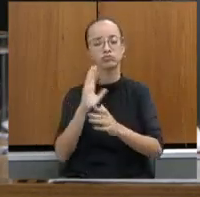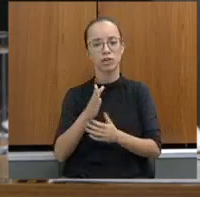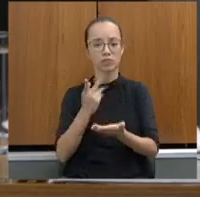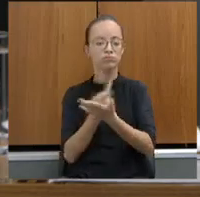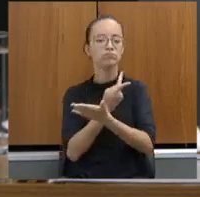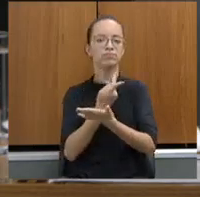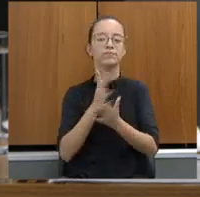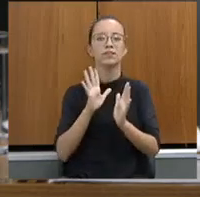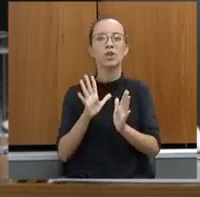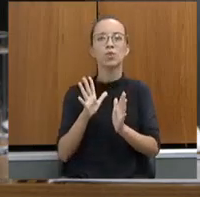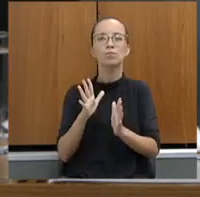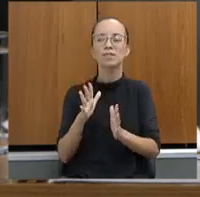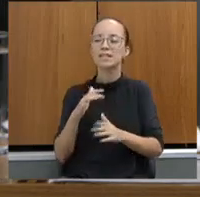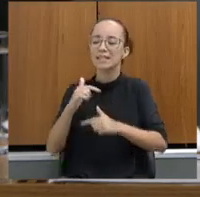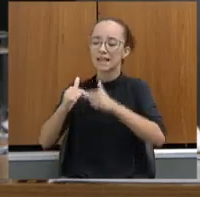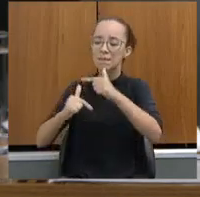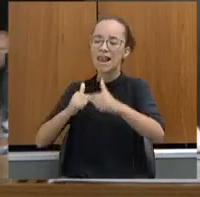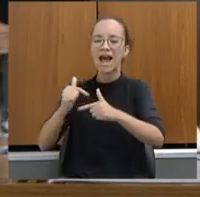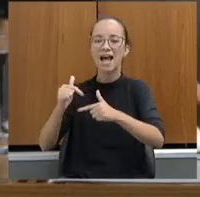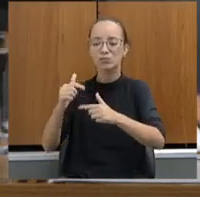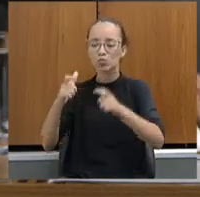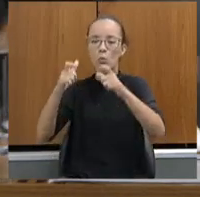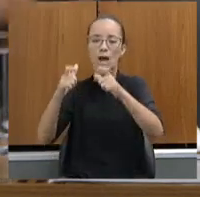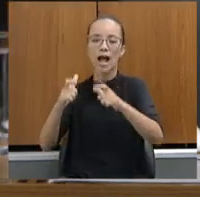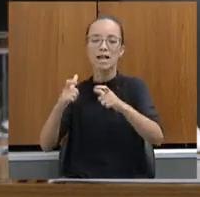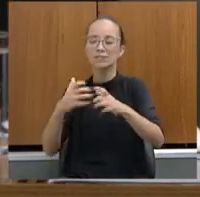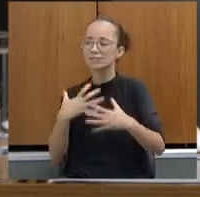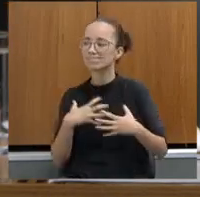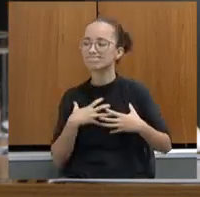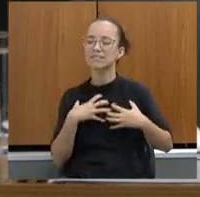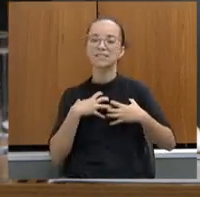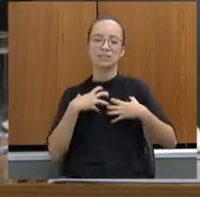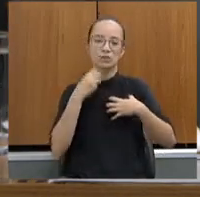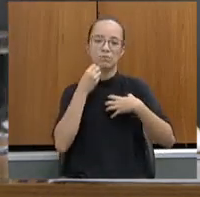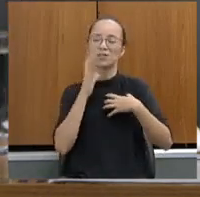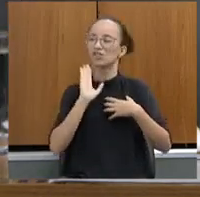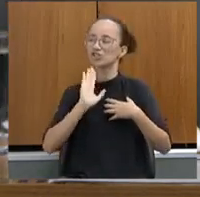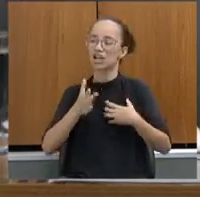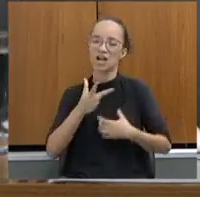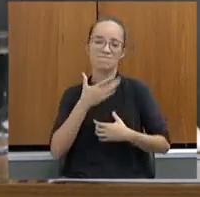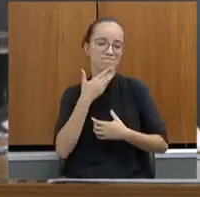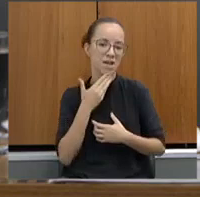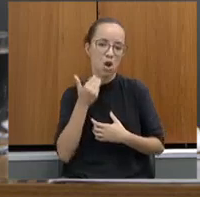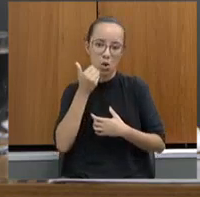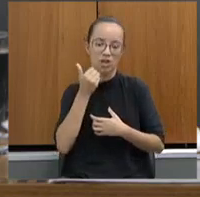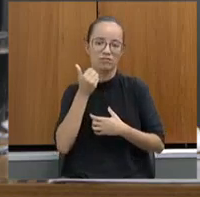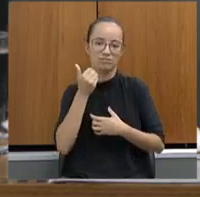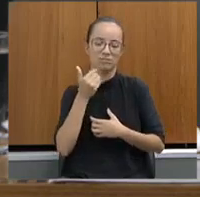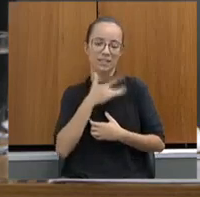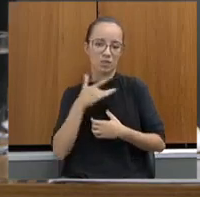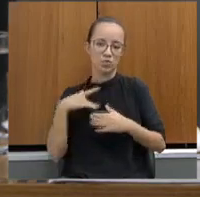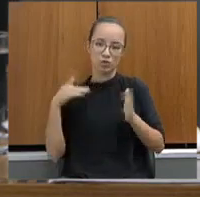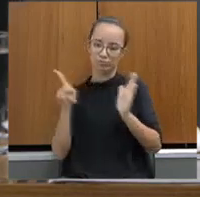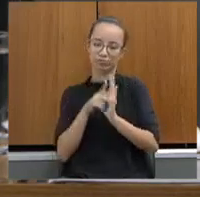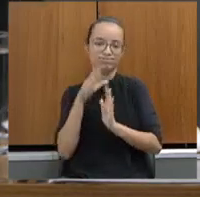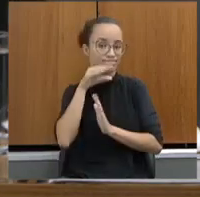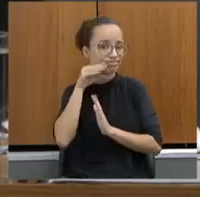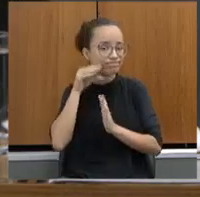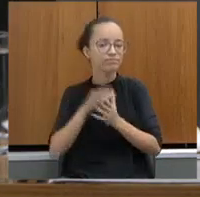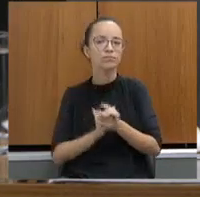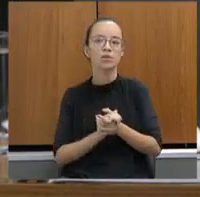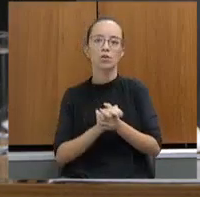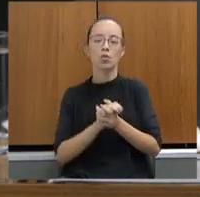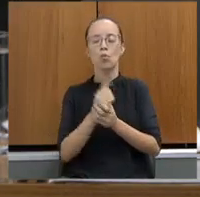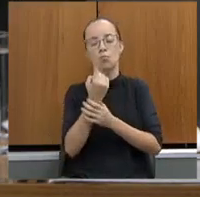um ambiente agradável de trabalho, isso já melhora muito a saúde, principalmente saúde mental do servidor. Uma coisa importante que